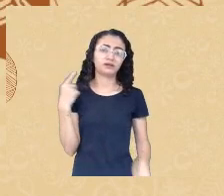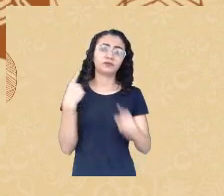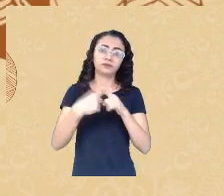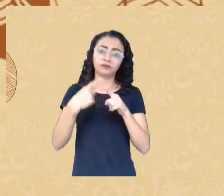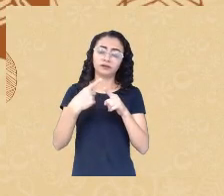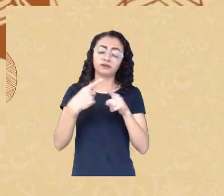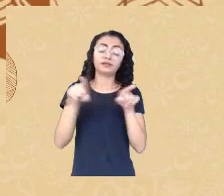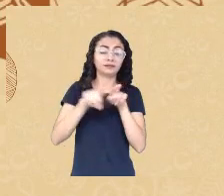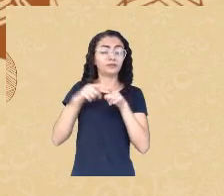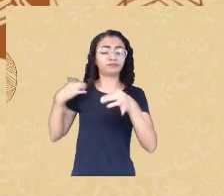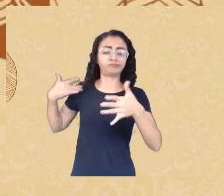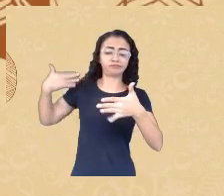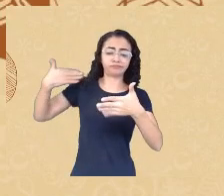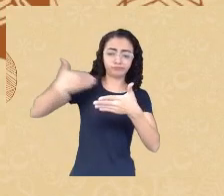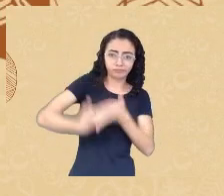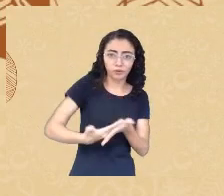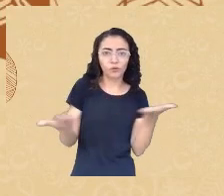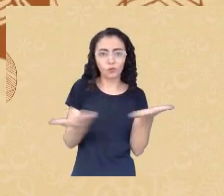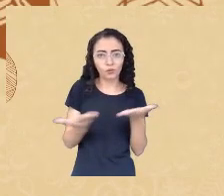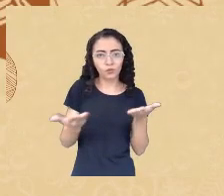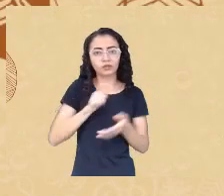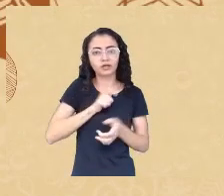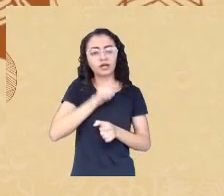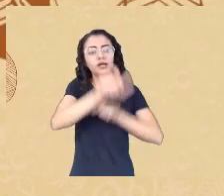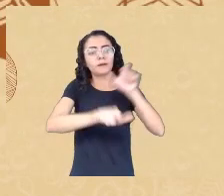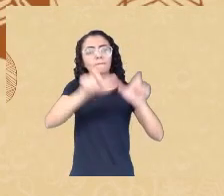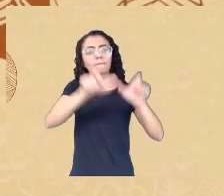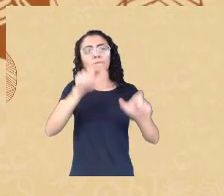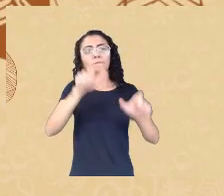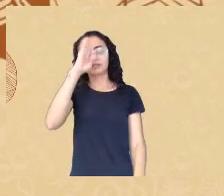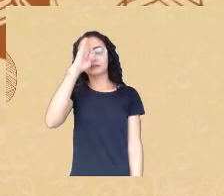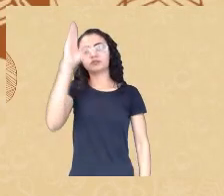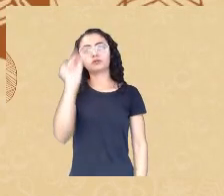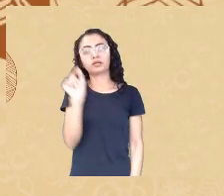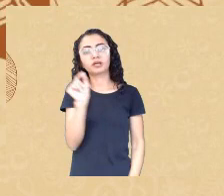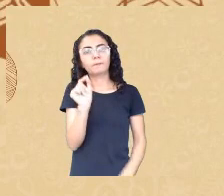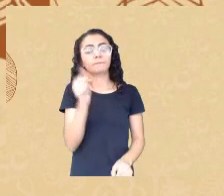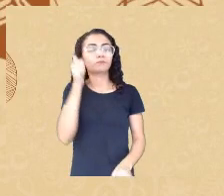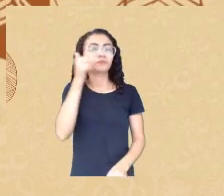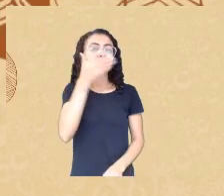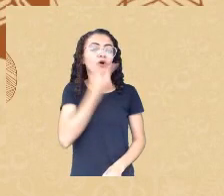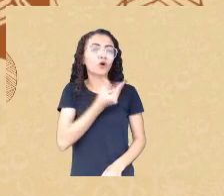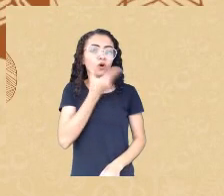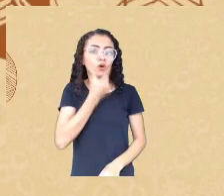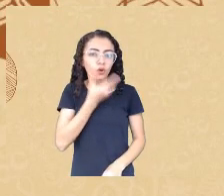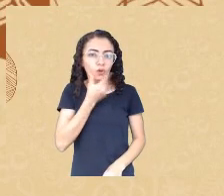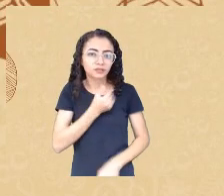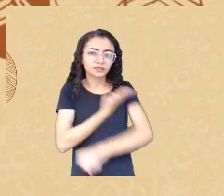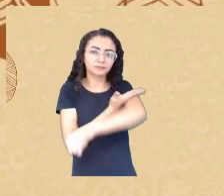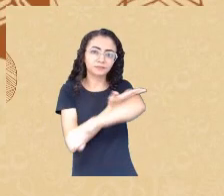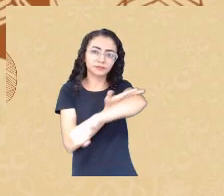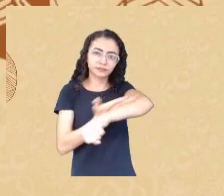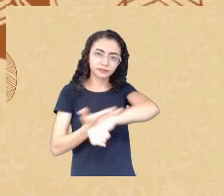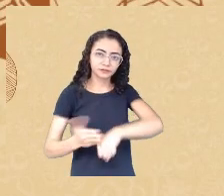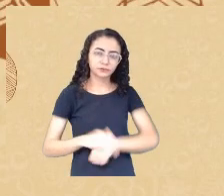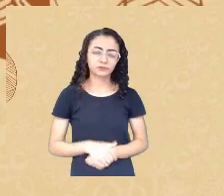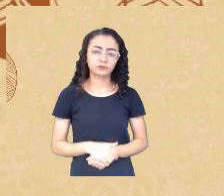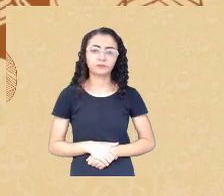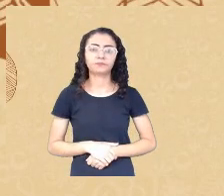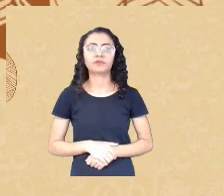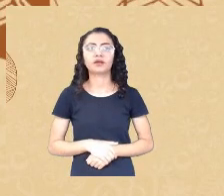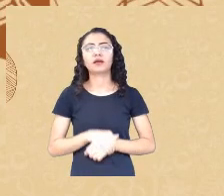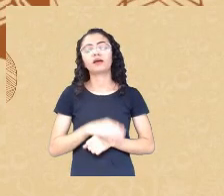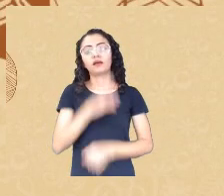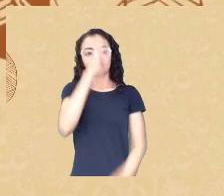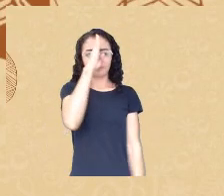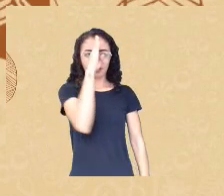de indivíduos caucasianos de origem ou pelo menos de declaração heterossexual porque naquela época particularmente desde